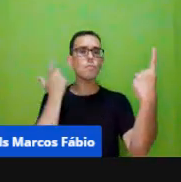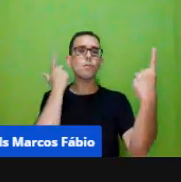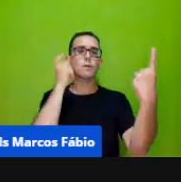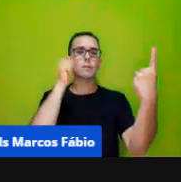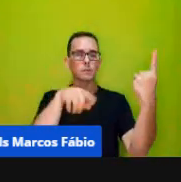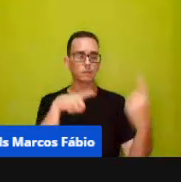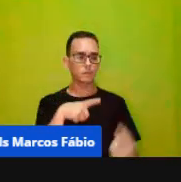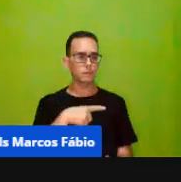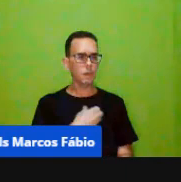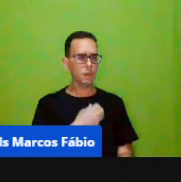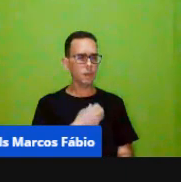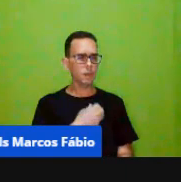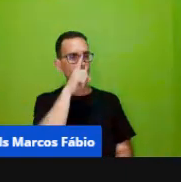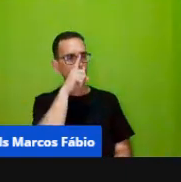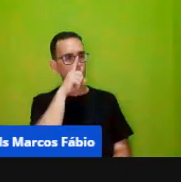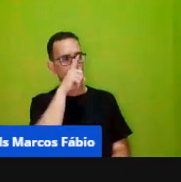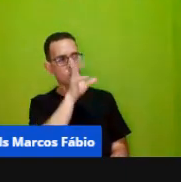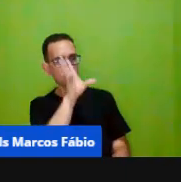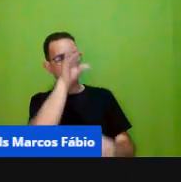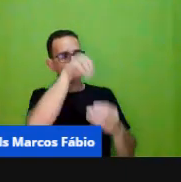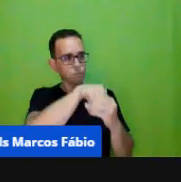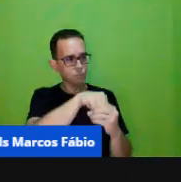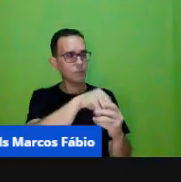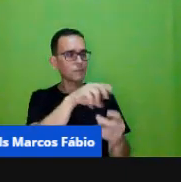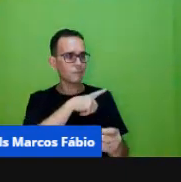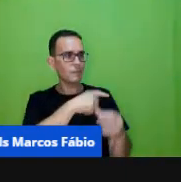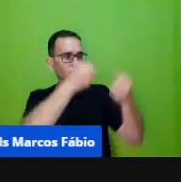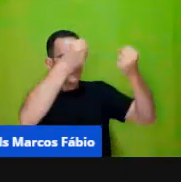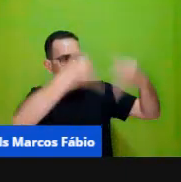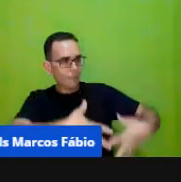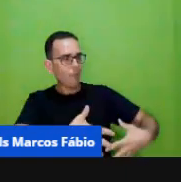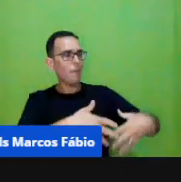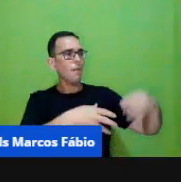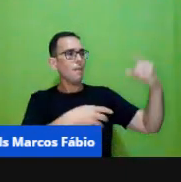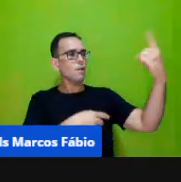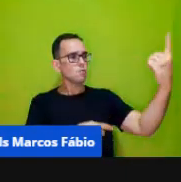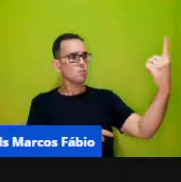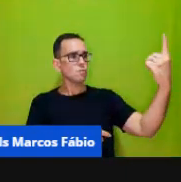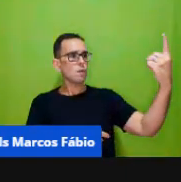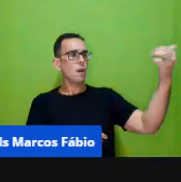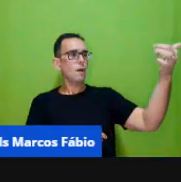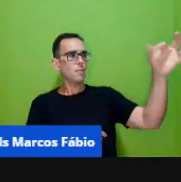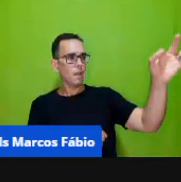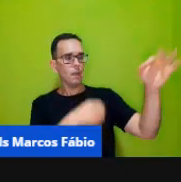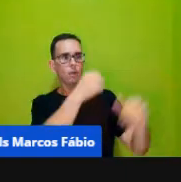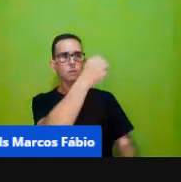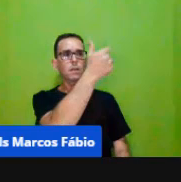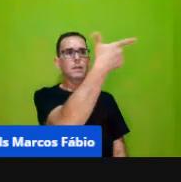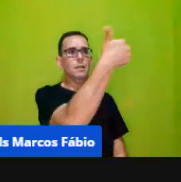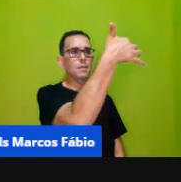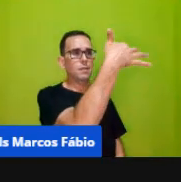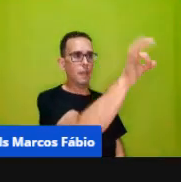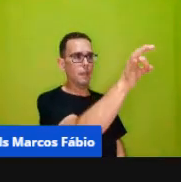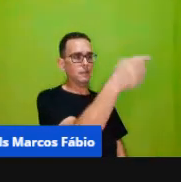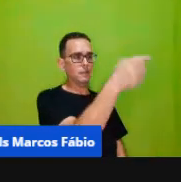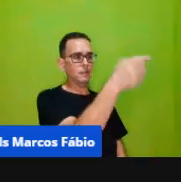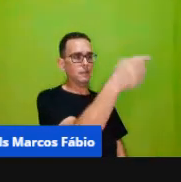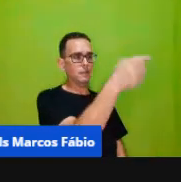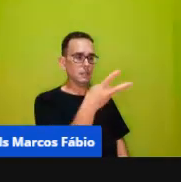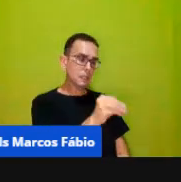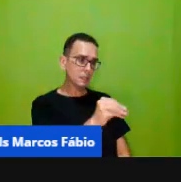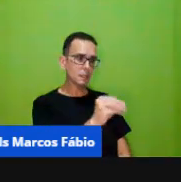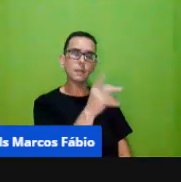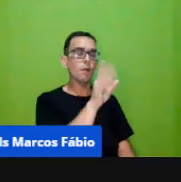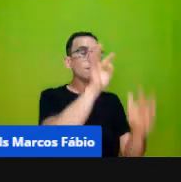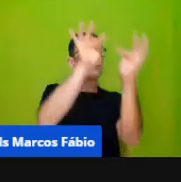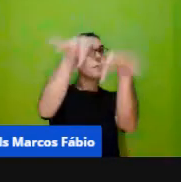cuidado de colocar as dezenas corretas embaixo delas então, dez, vinte, trinta em vez de estar no início está lá no final mas